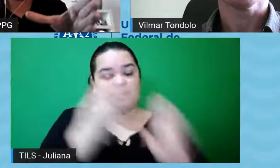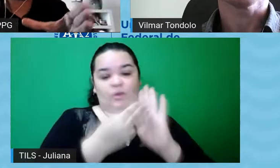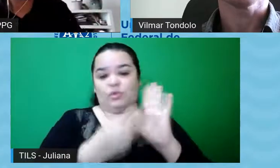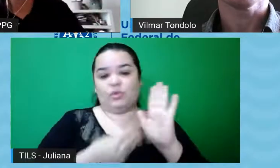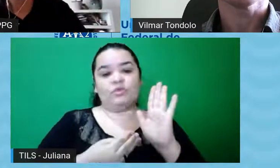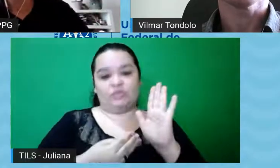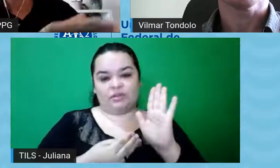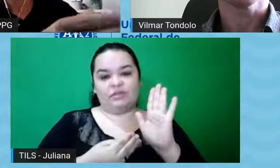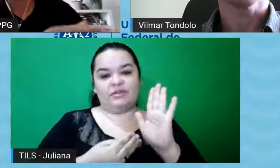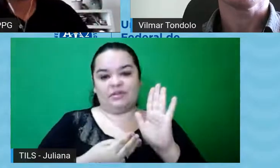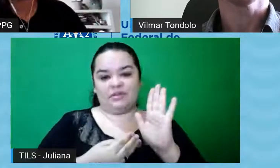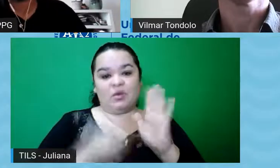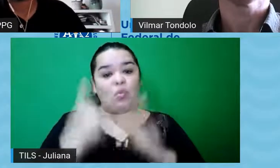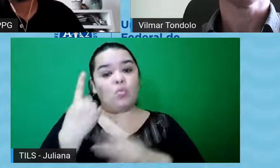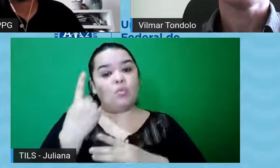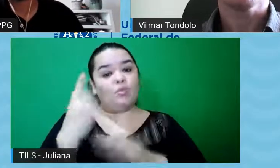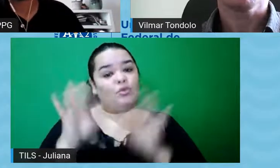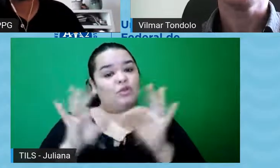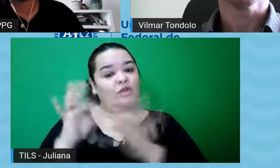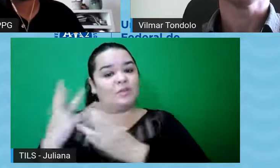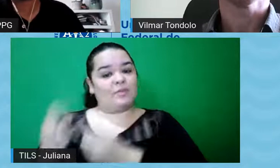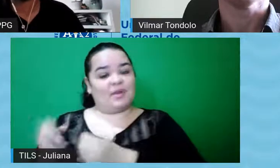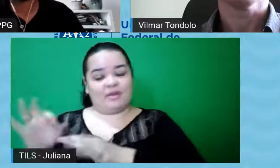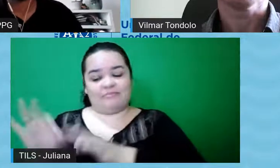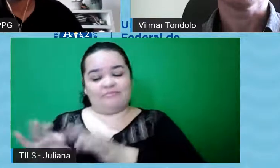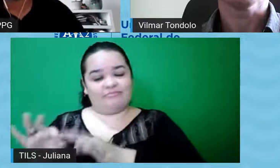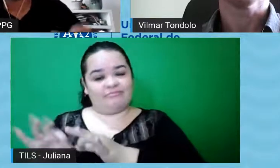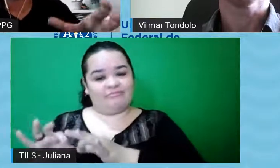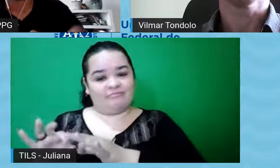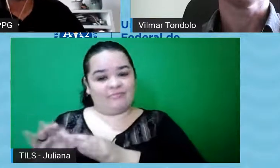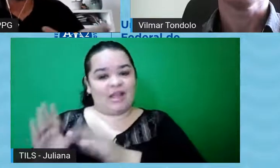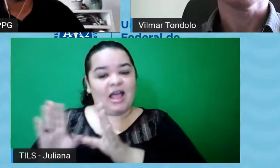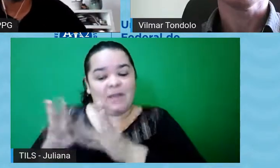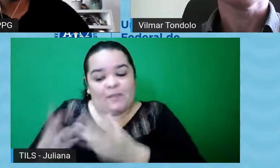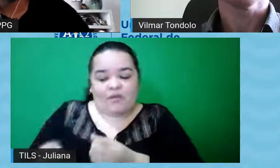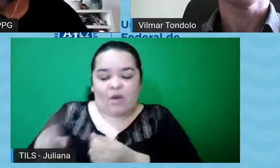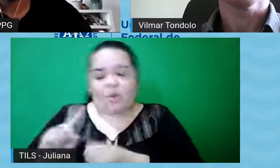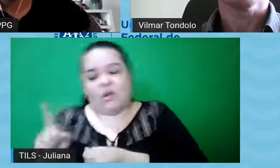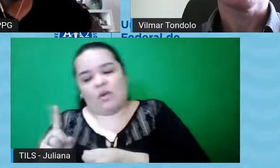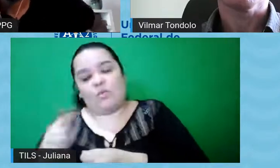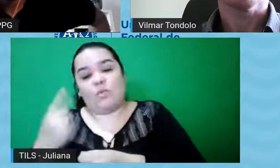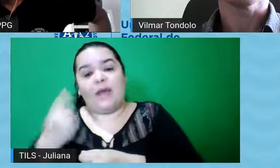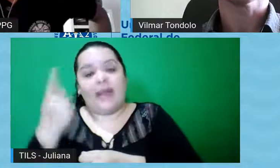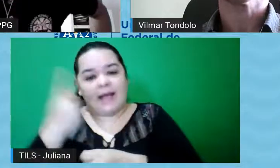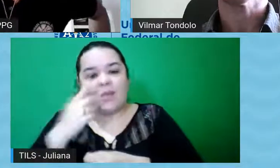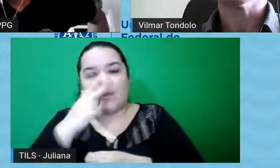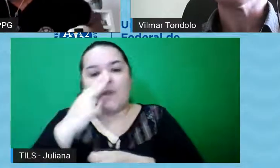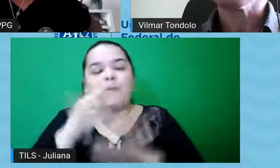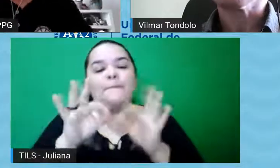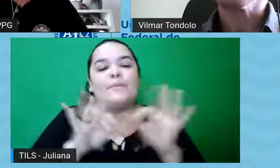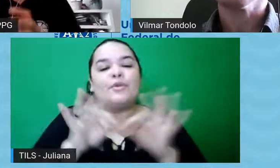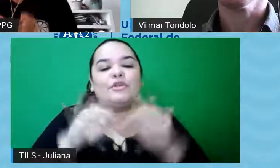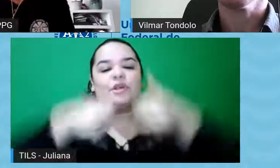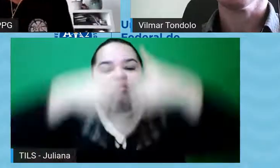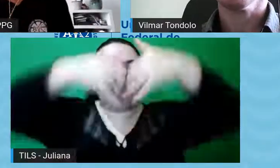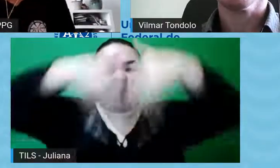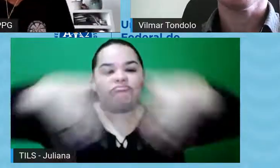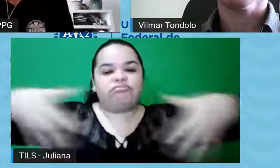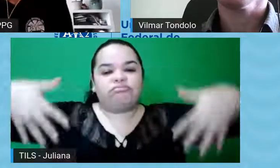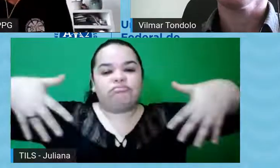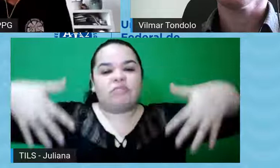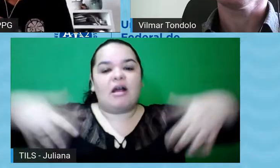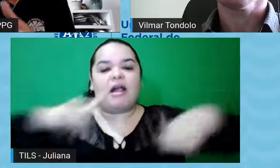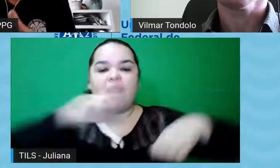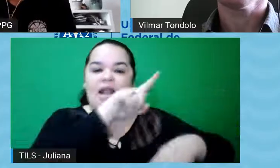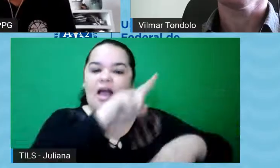então, é submetido um único projeto, né, que fala um pouco da questão anterior, da questão do projeto guarda-chuva, né, a epidemia faz muito